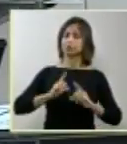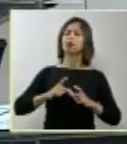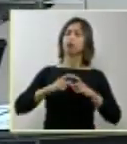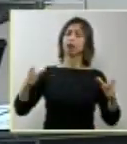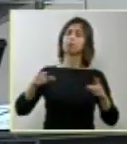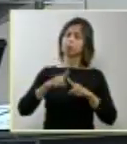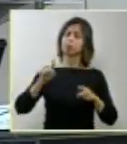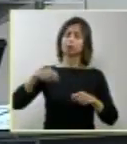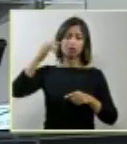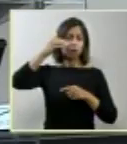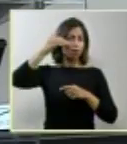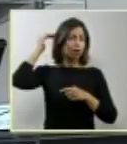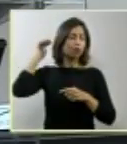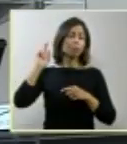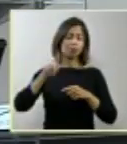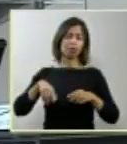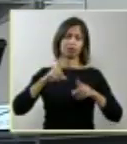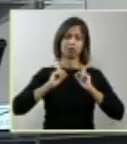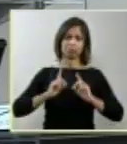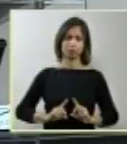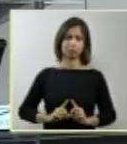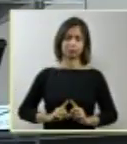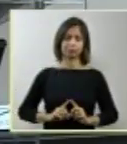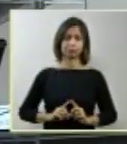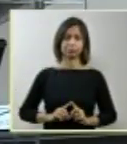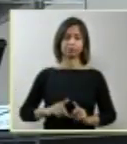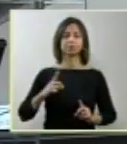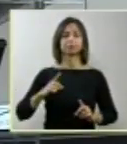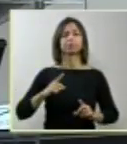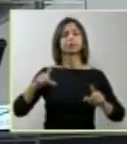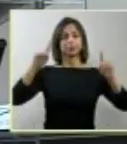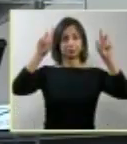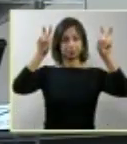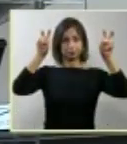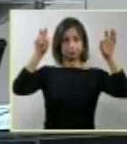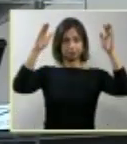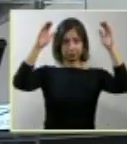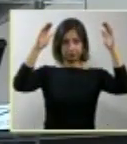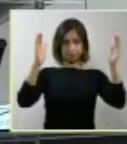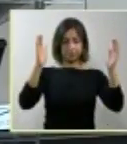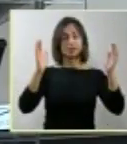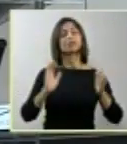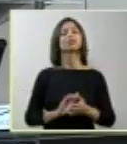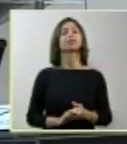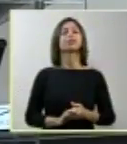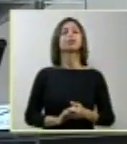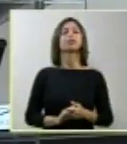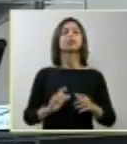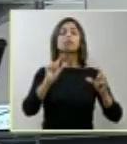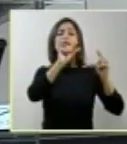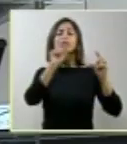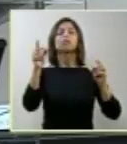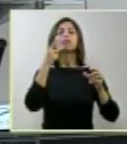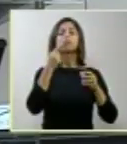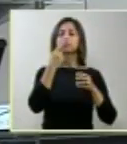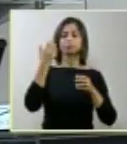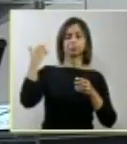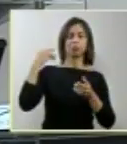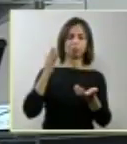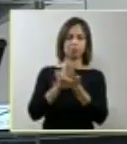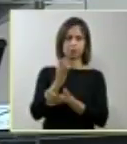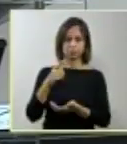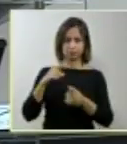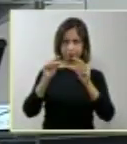mas é uma deficiência. Entre, abre aspas, num dos artigos importantes desse decreto, recém aprovado no Congresso Nacional.